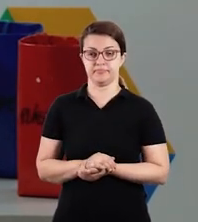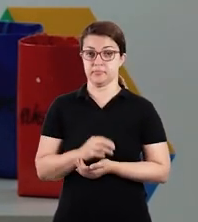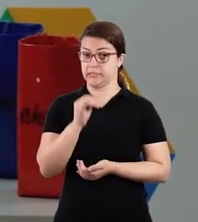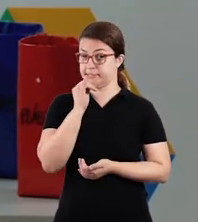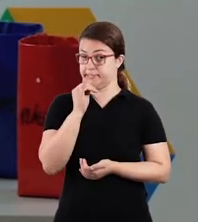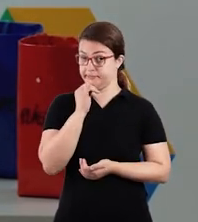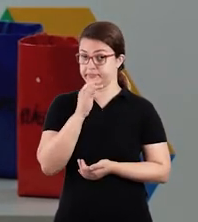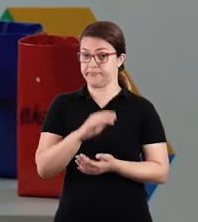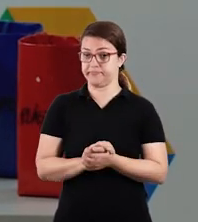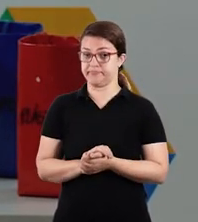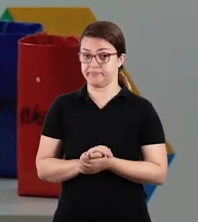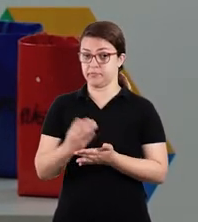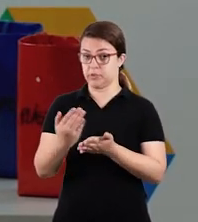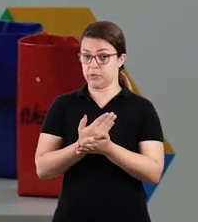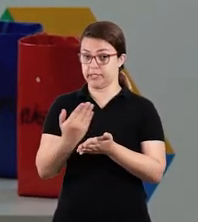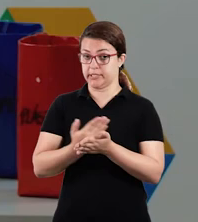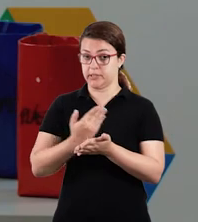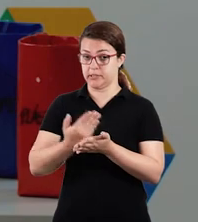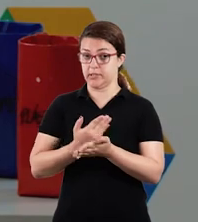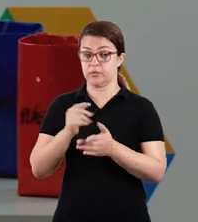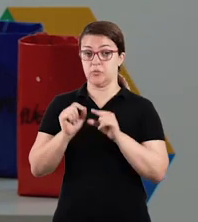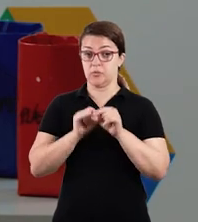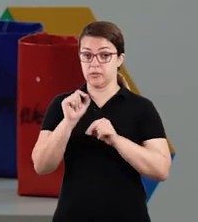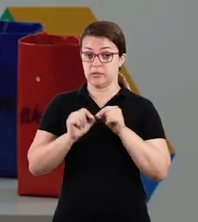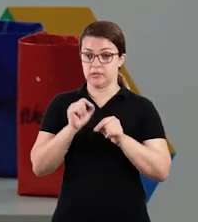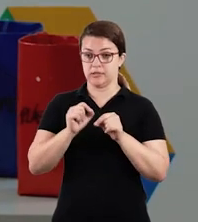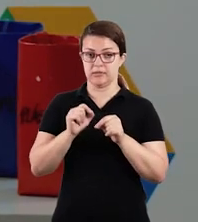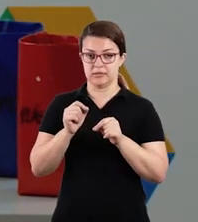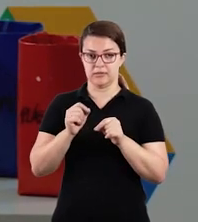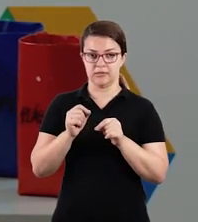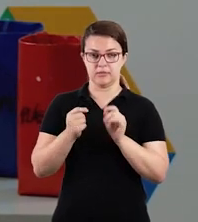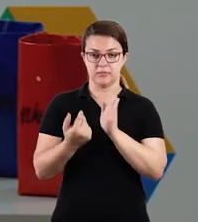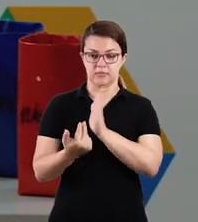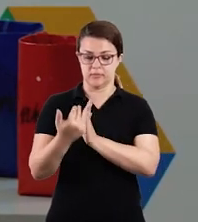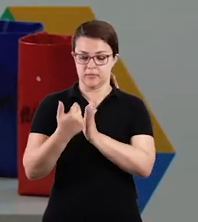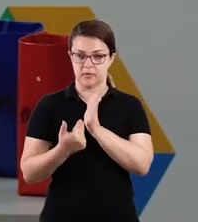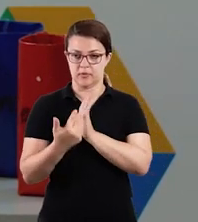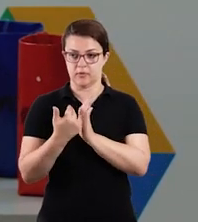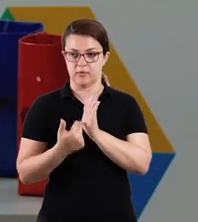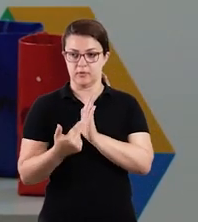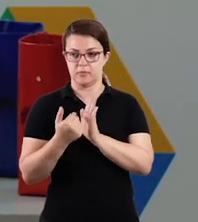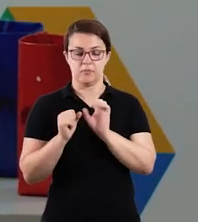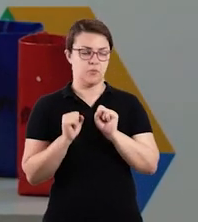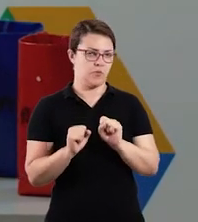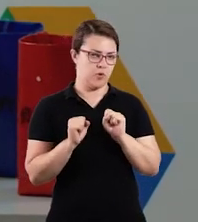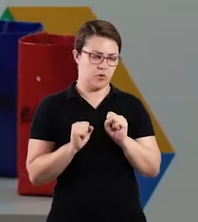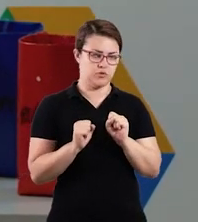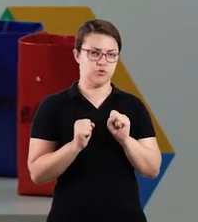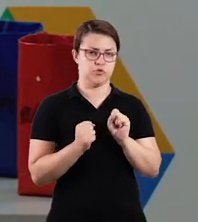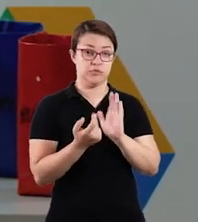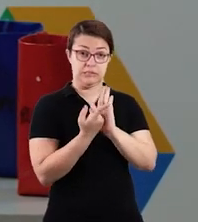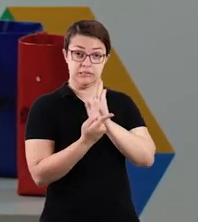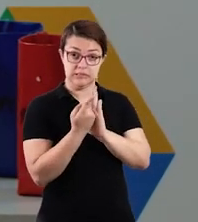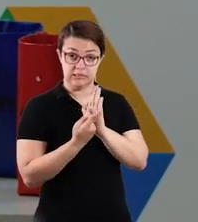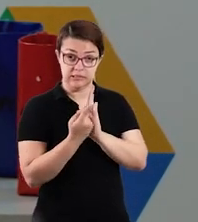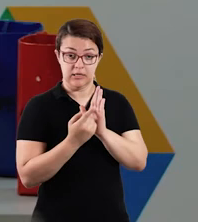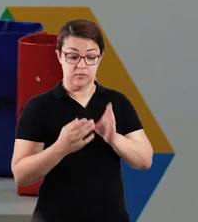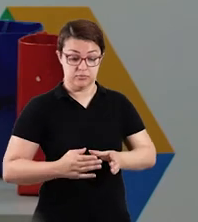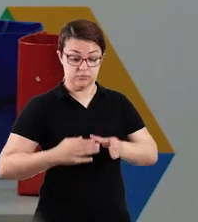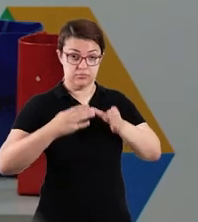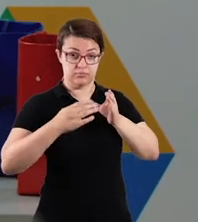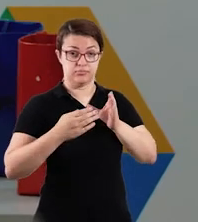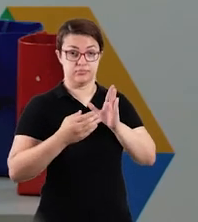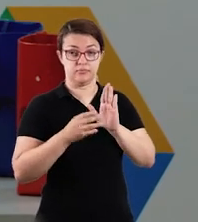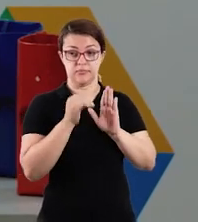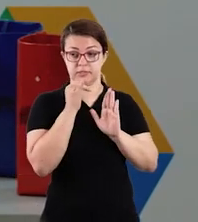Eu trouxe aqui alguns exemplos. No caderno, vocês vão recortar gravuras, tá? Podem desenhar as latinhas. Ou